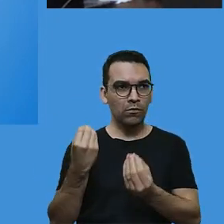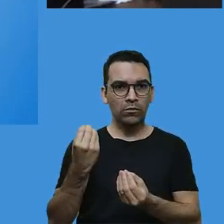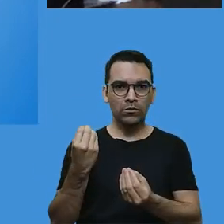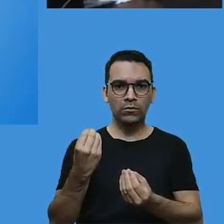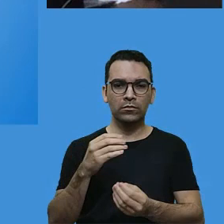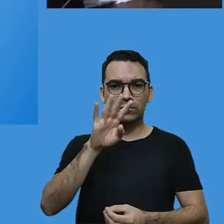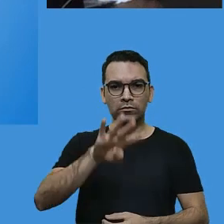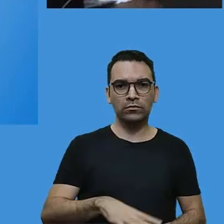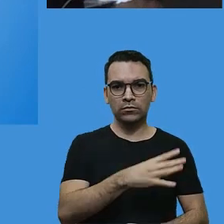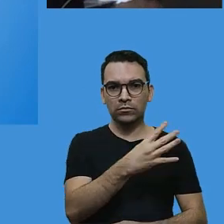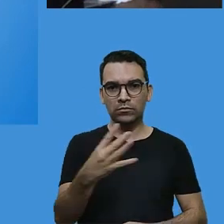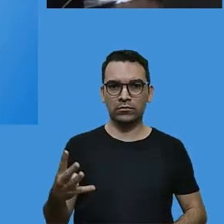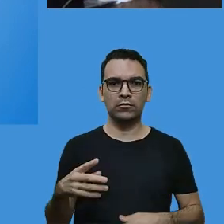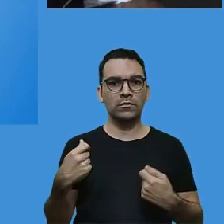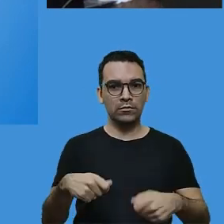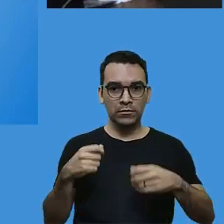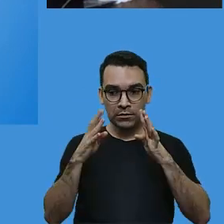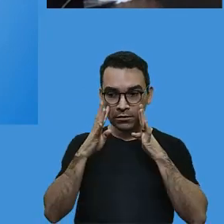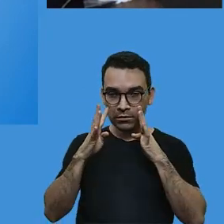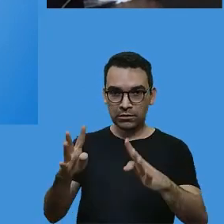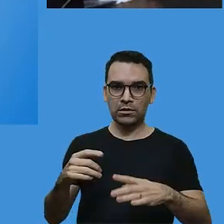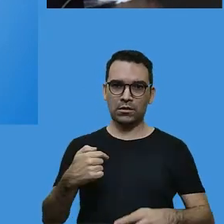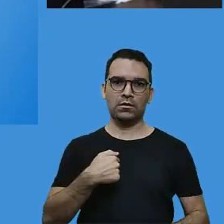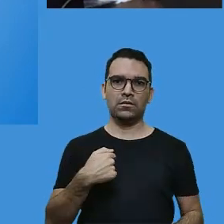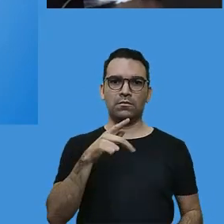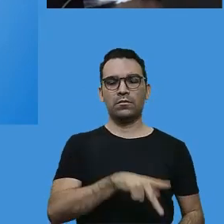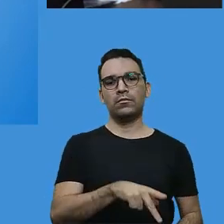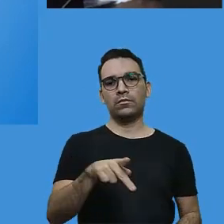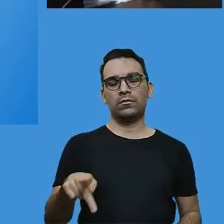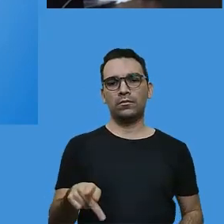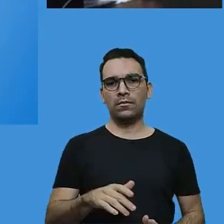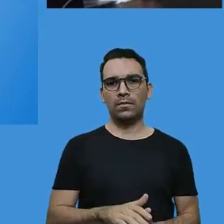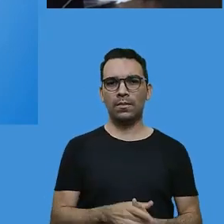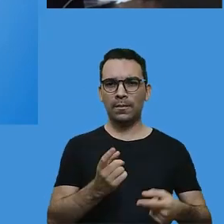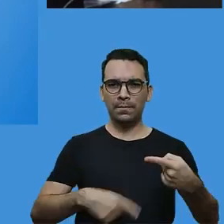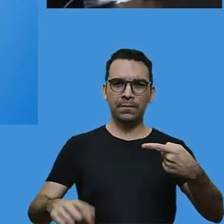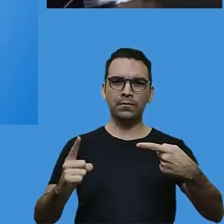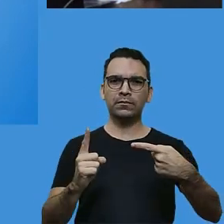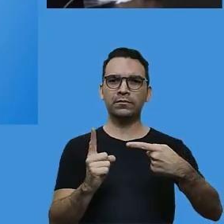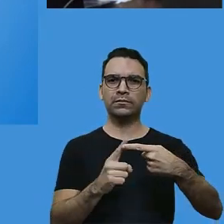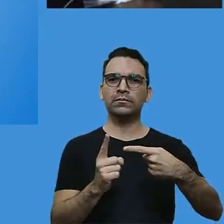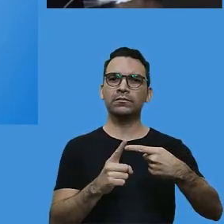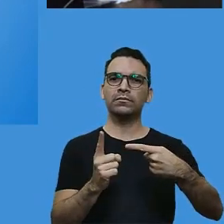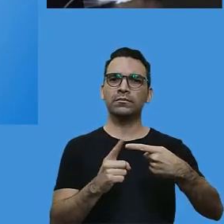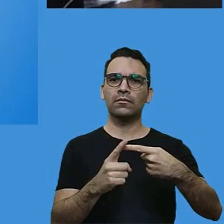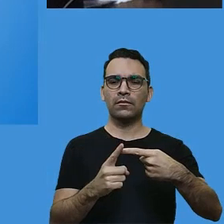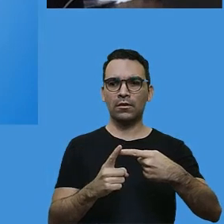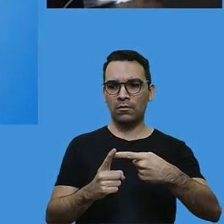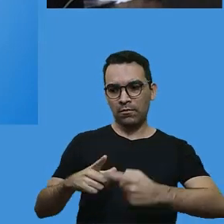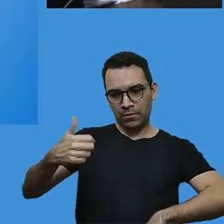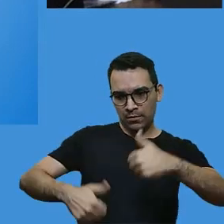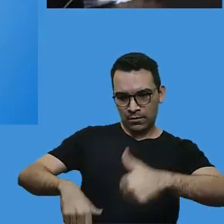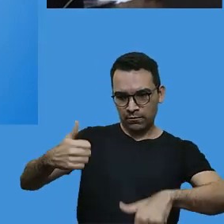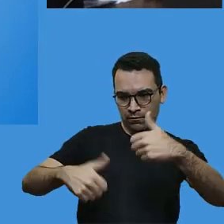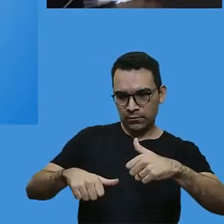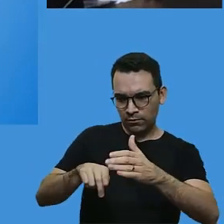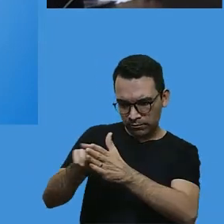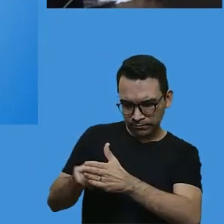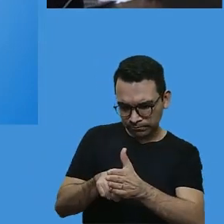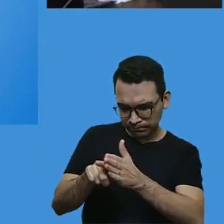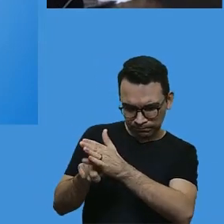O que eu preciso estar atento como professor? Primeira coisa, depois da avaliação diagnóstica,